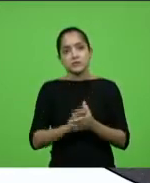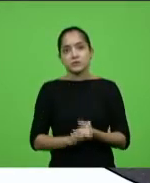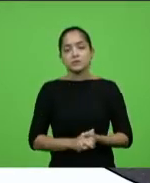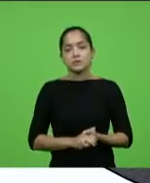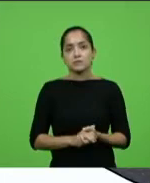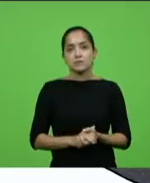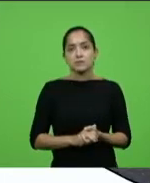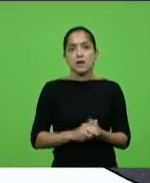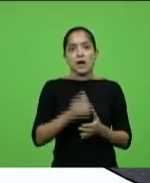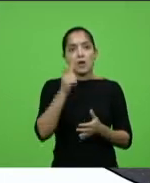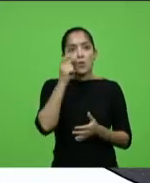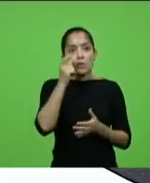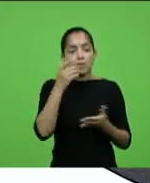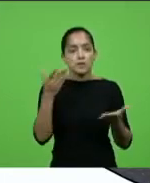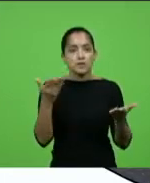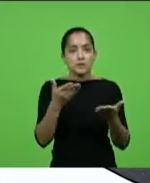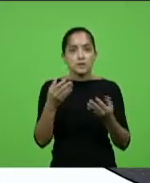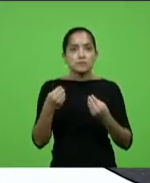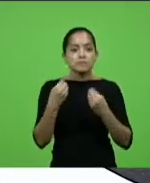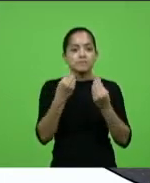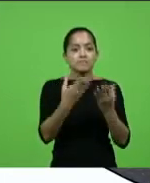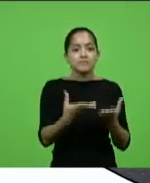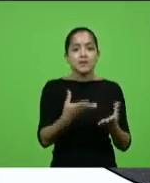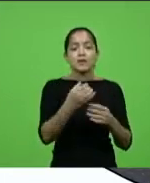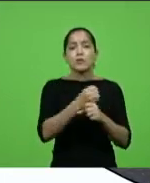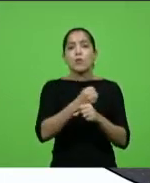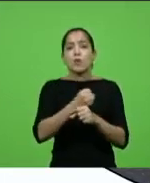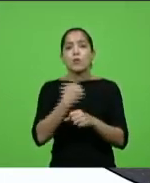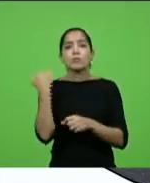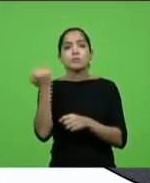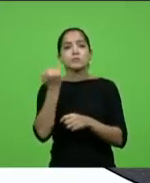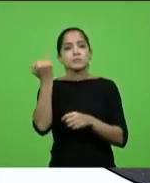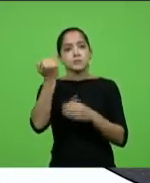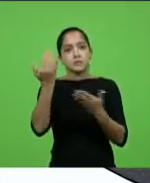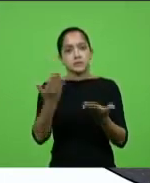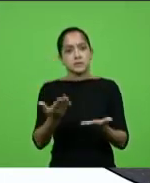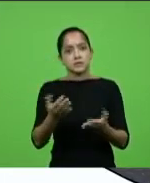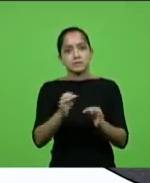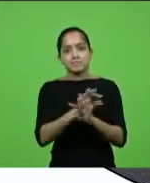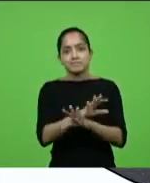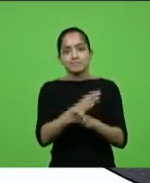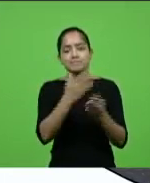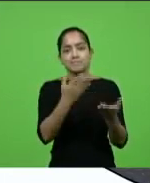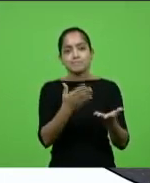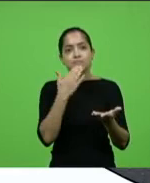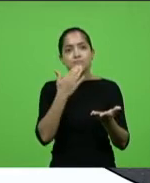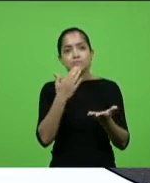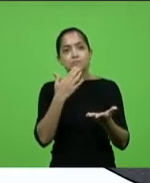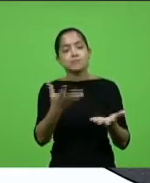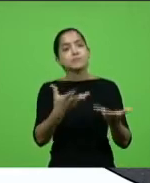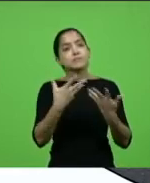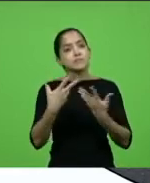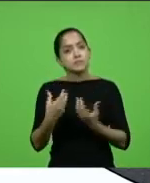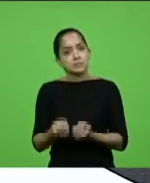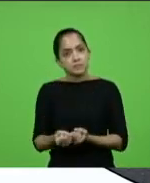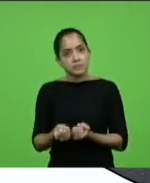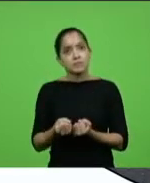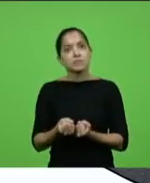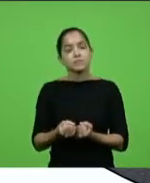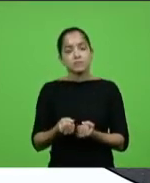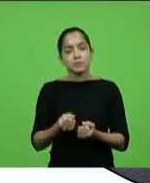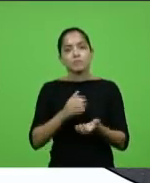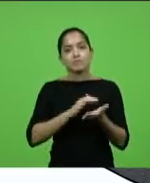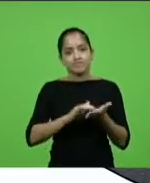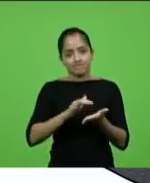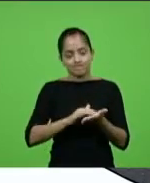acompanhando entrega de obras importantes, recebendo demandas como secretário de Infraestrutura,